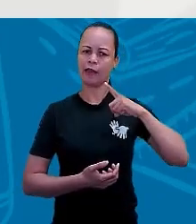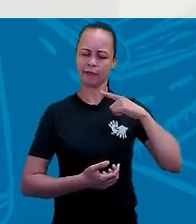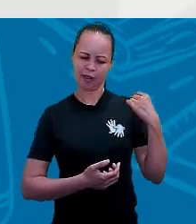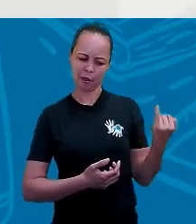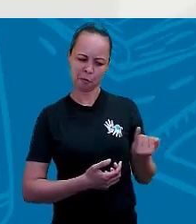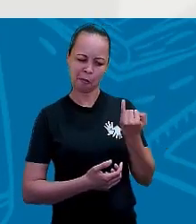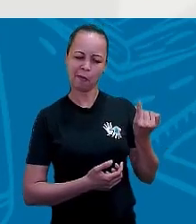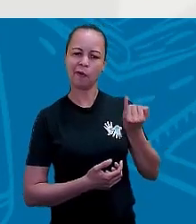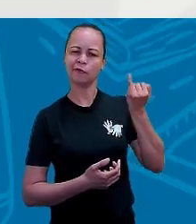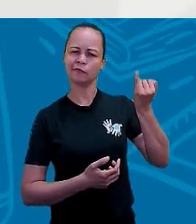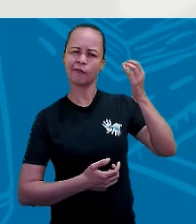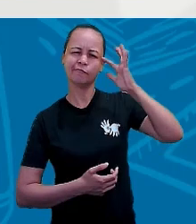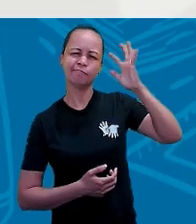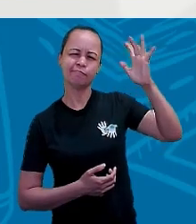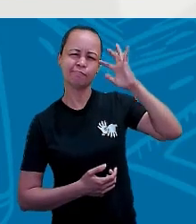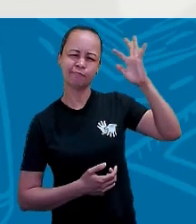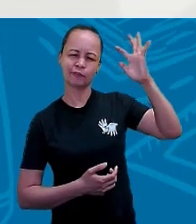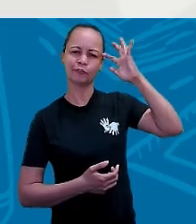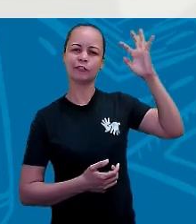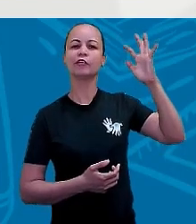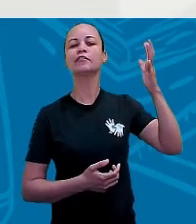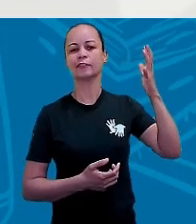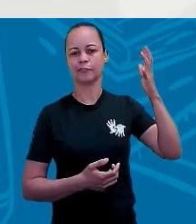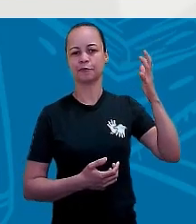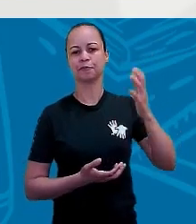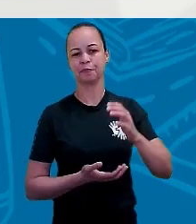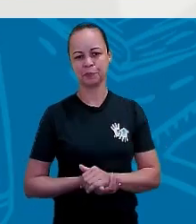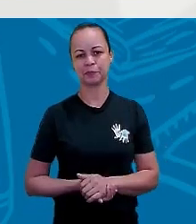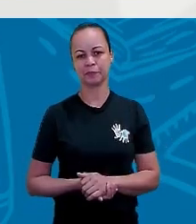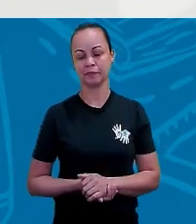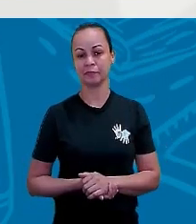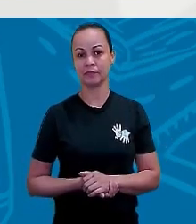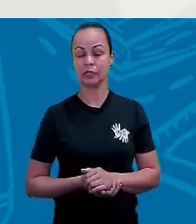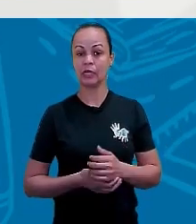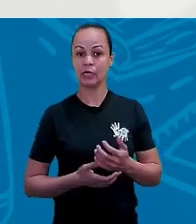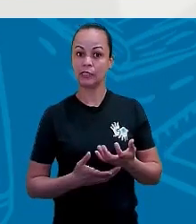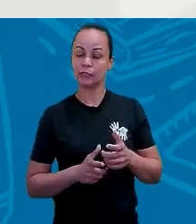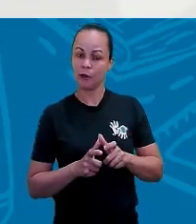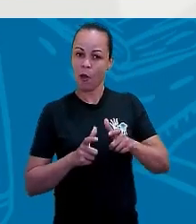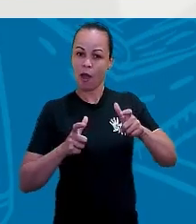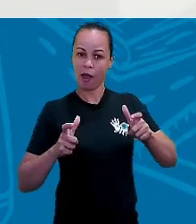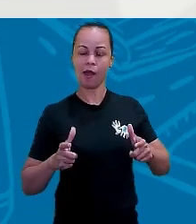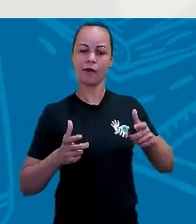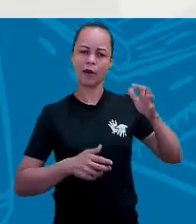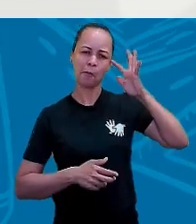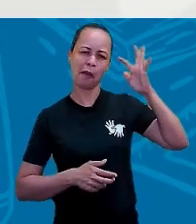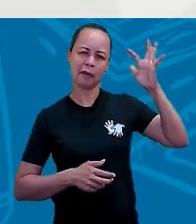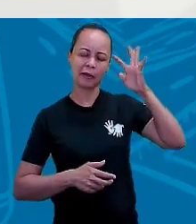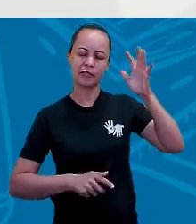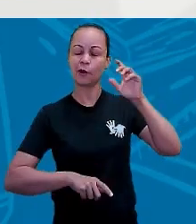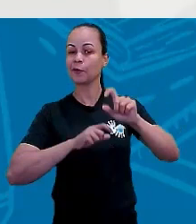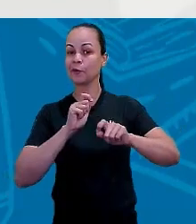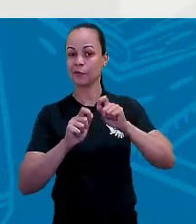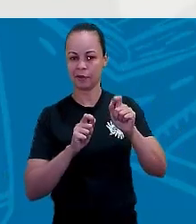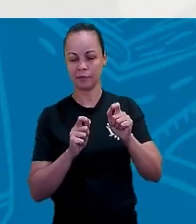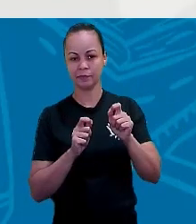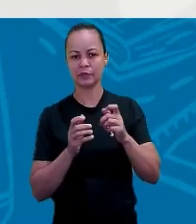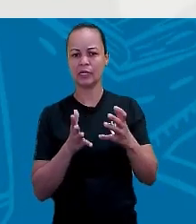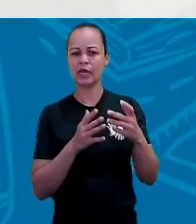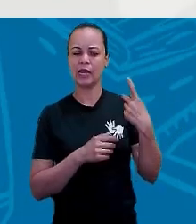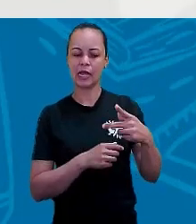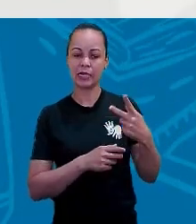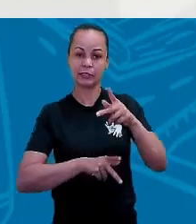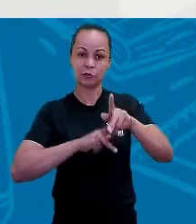imaginação muito grande. Tão grande que fez com que esses